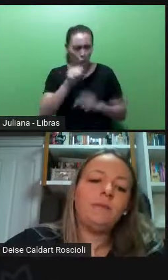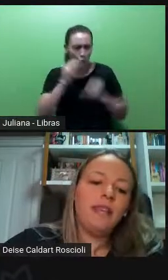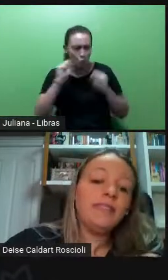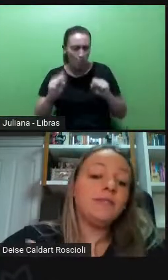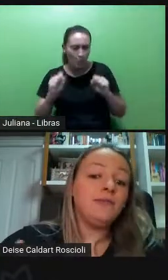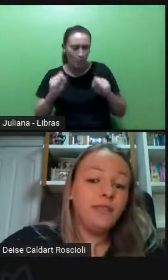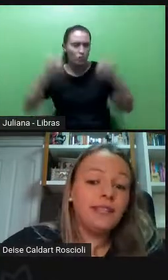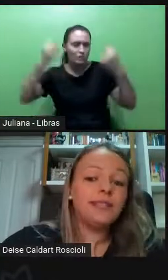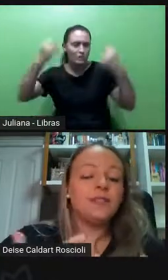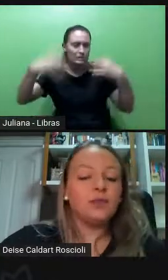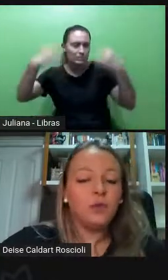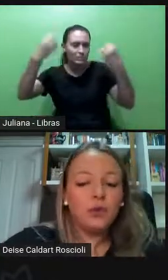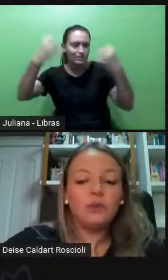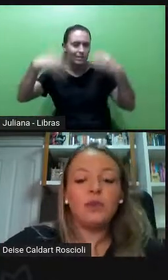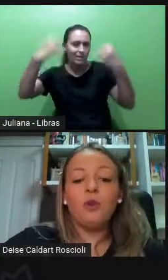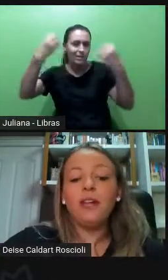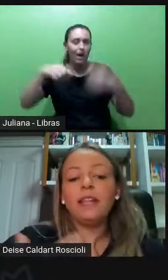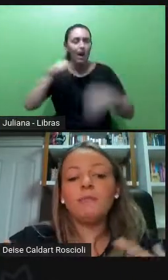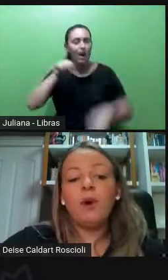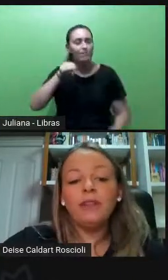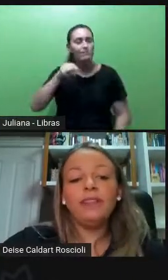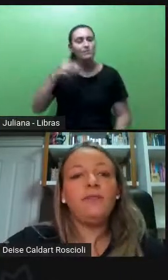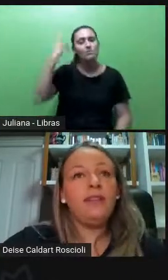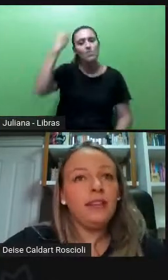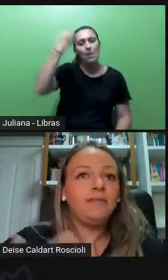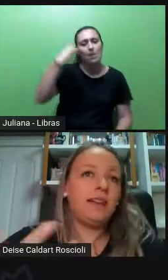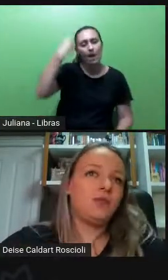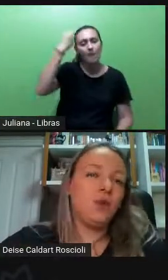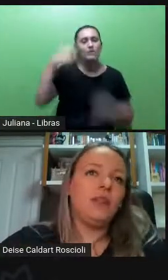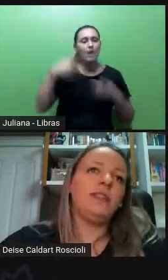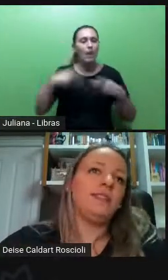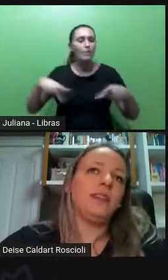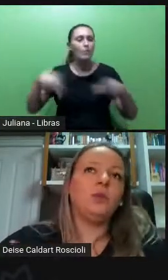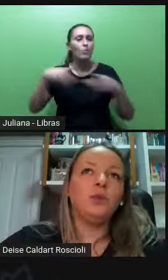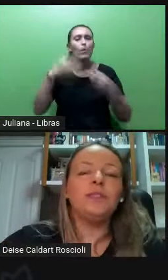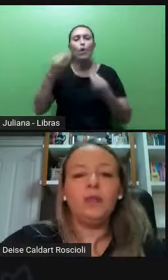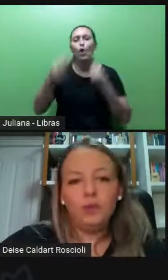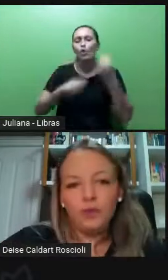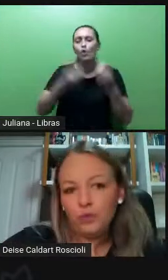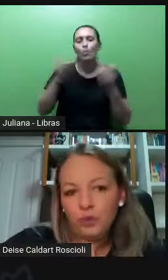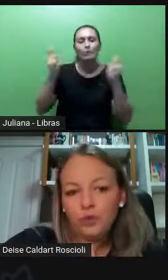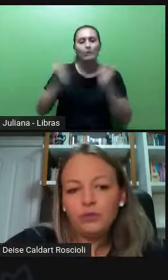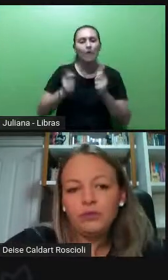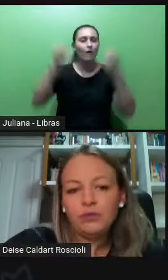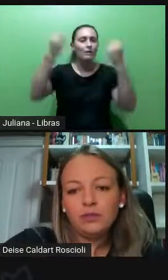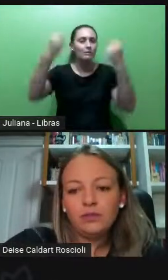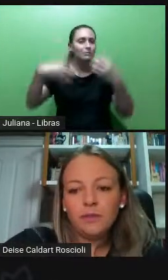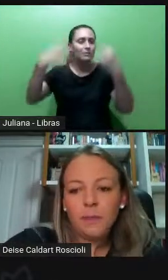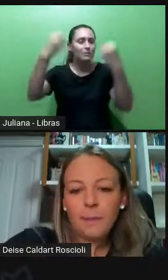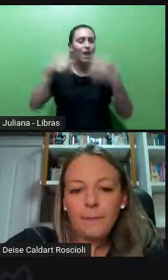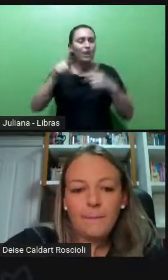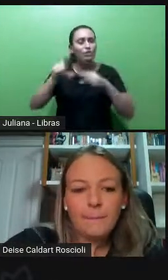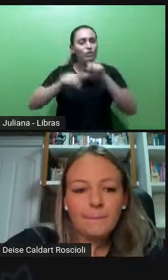as experiências vividas nesses cursos e como que elas podem definir a escolha desses alunos e alunas no futuro?